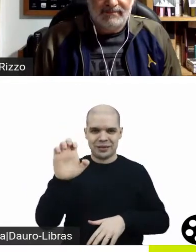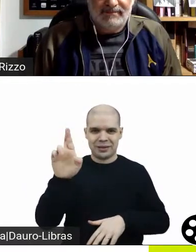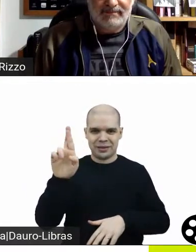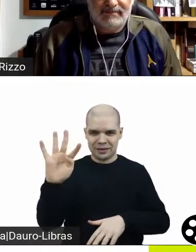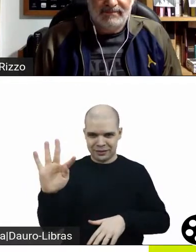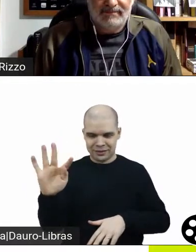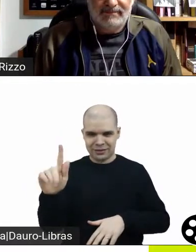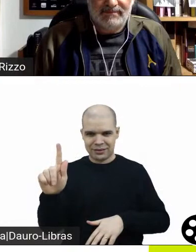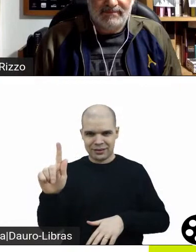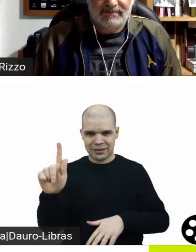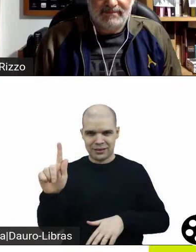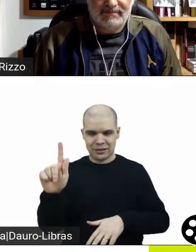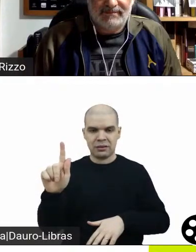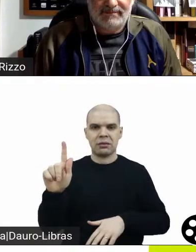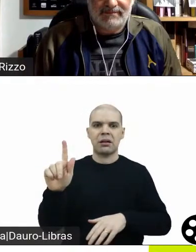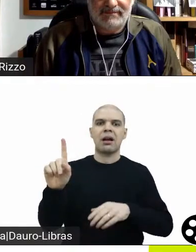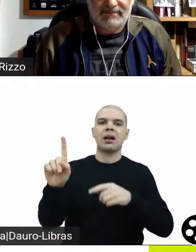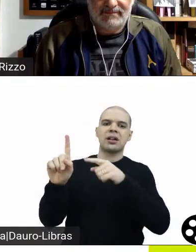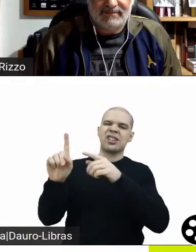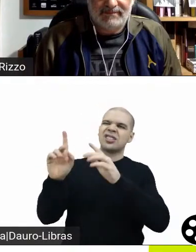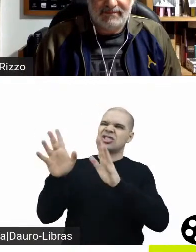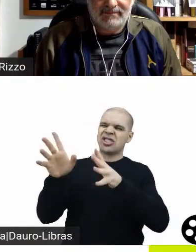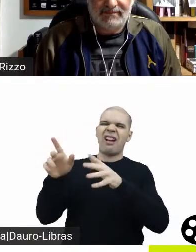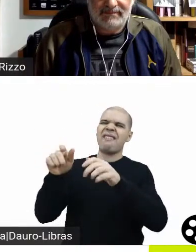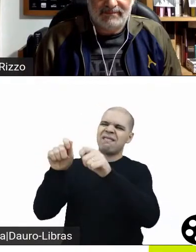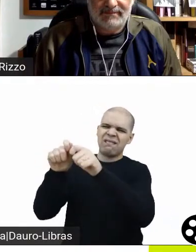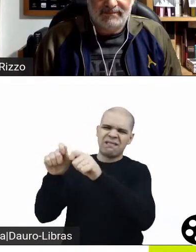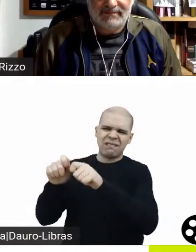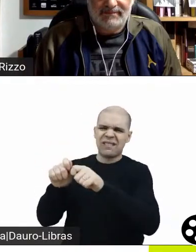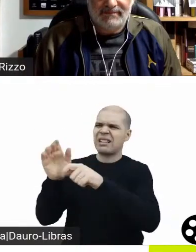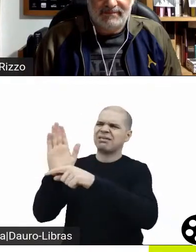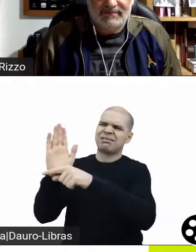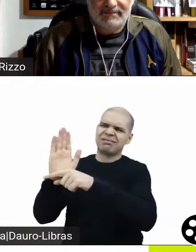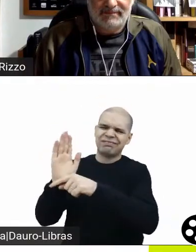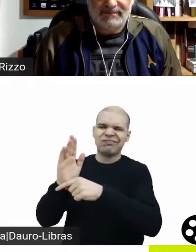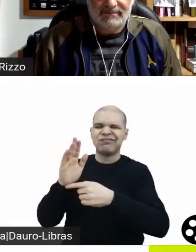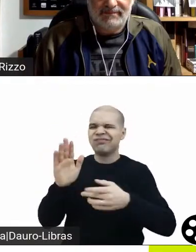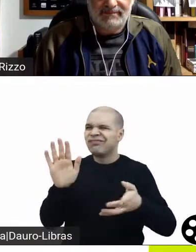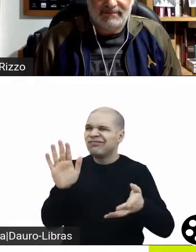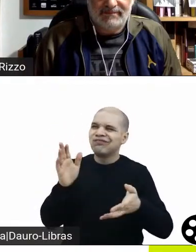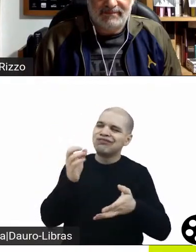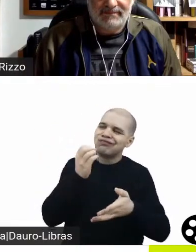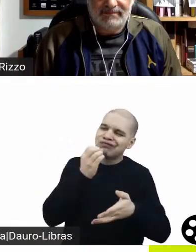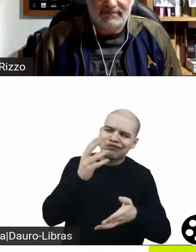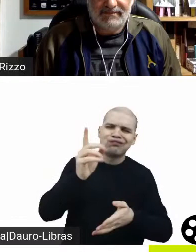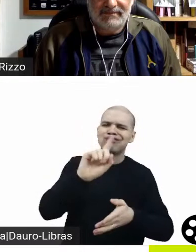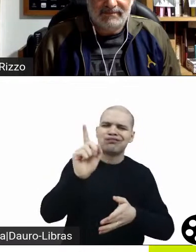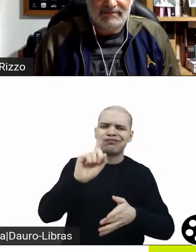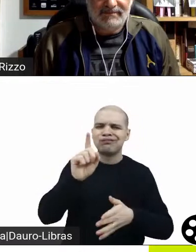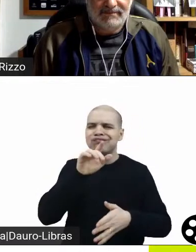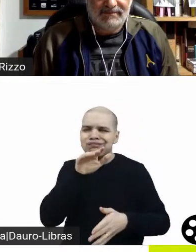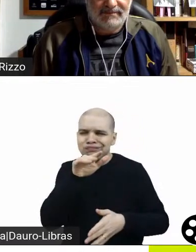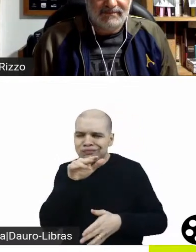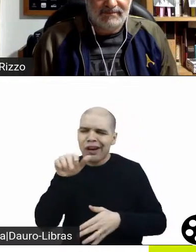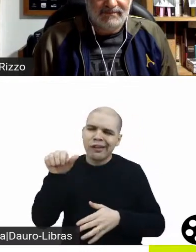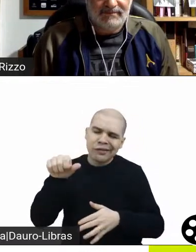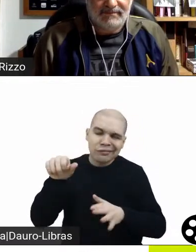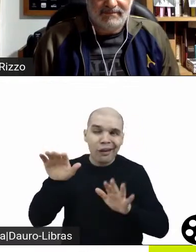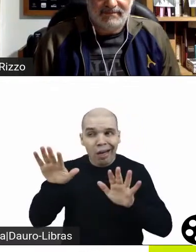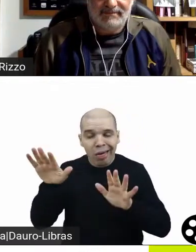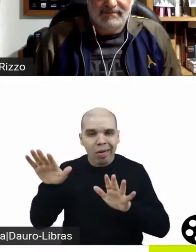errou uma única vez, ele erra em Peter Pan. Errar entre astos, tá? É bom falar isso para quem está nos assistindo. Eu não estou falando errado no sentido